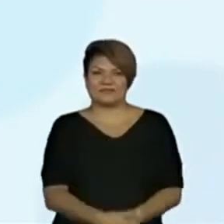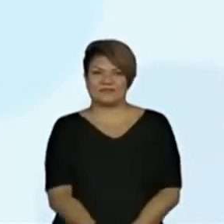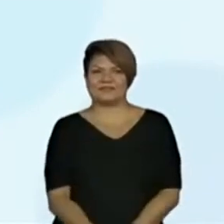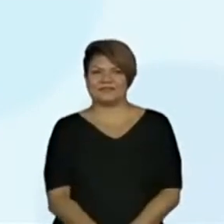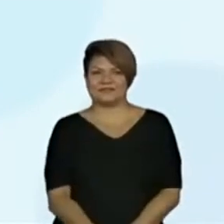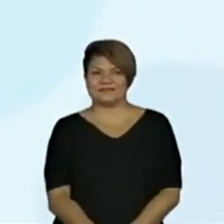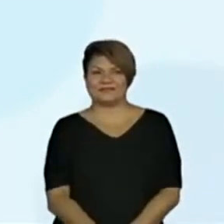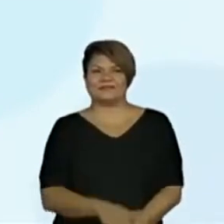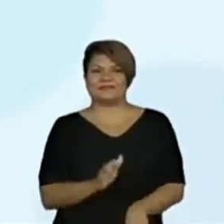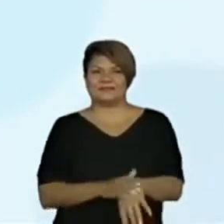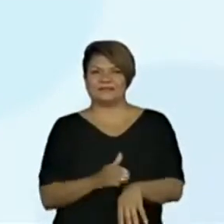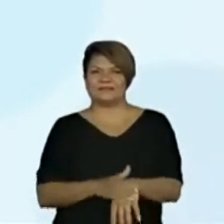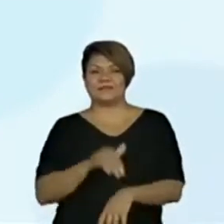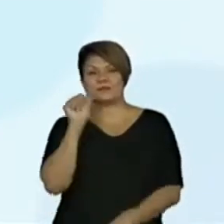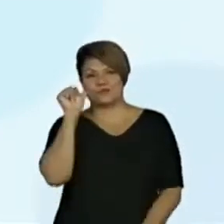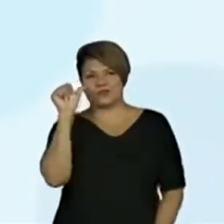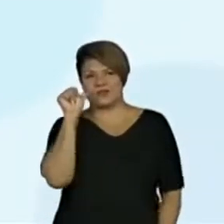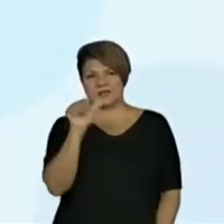Essa aqui, ó.